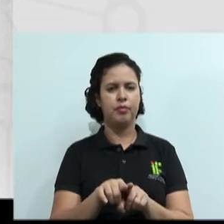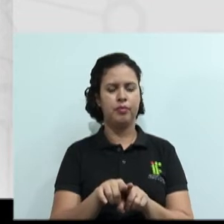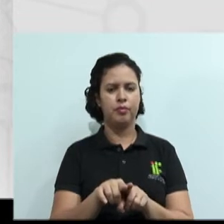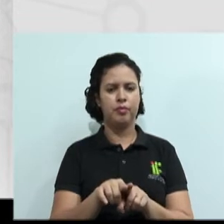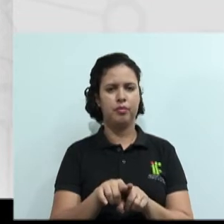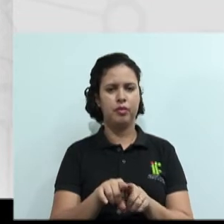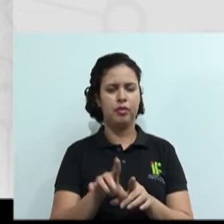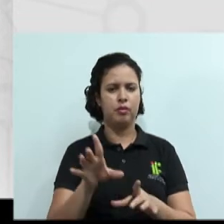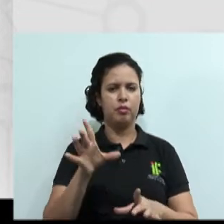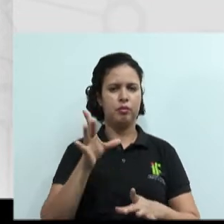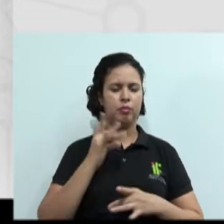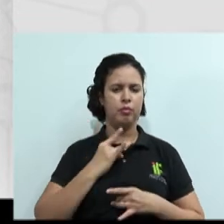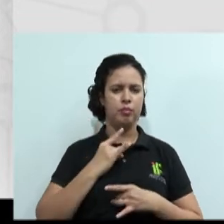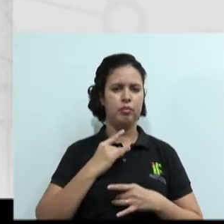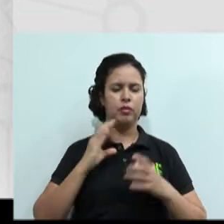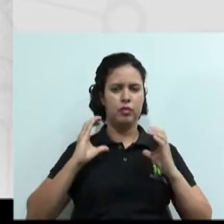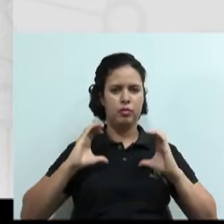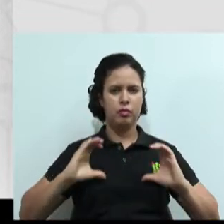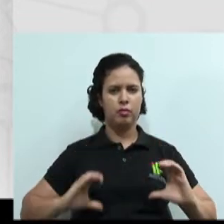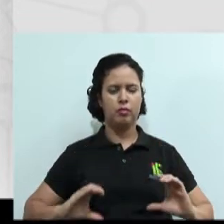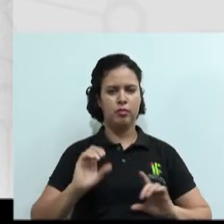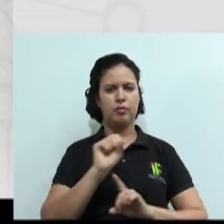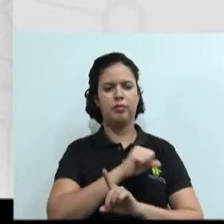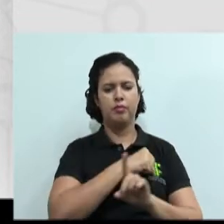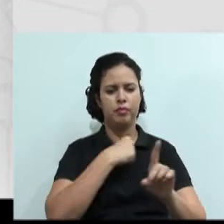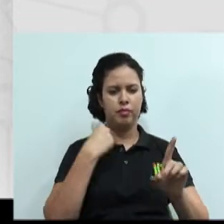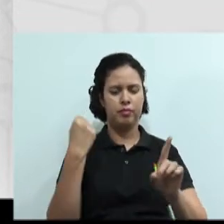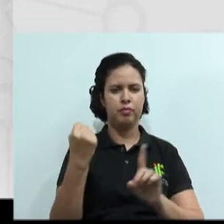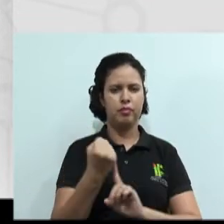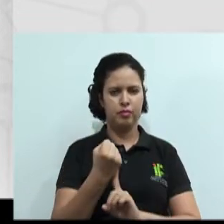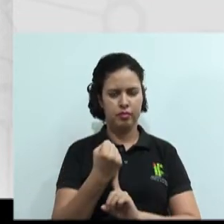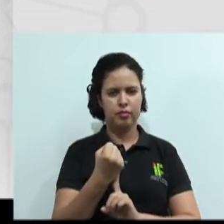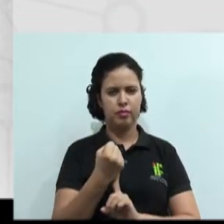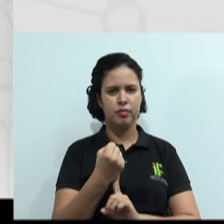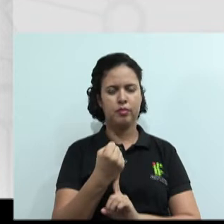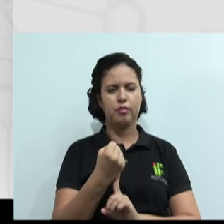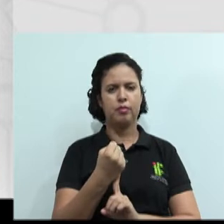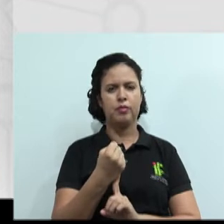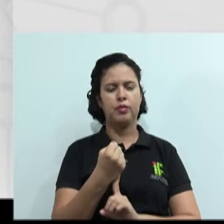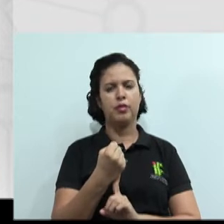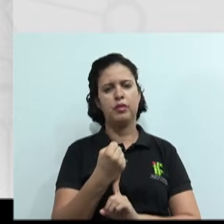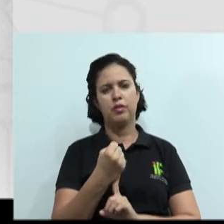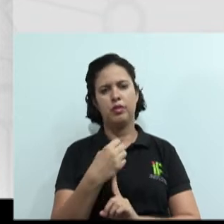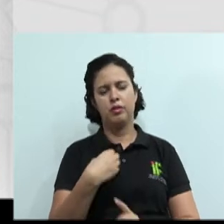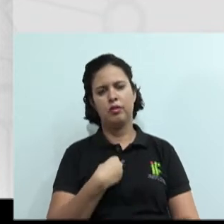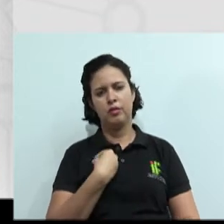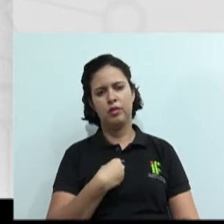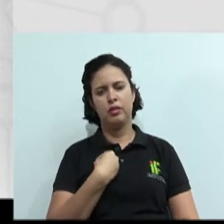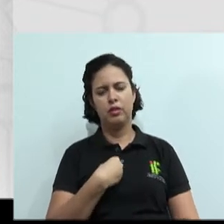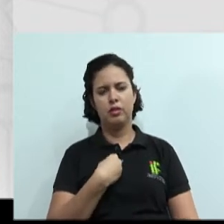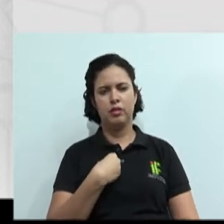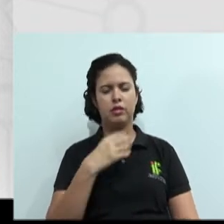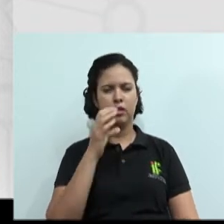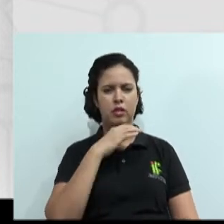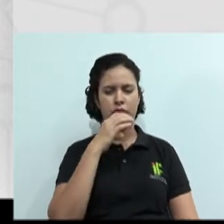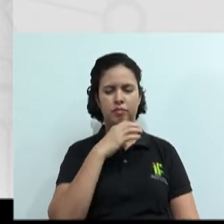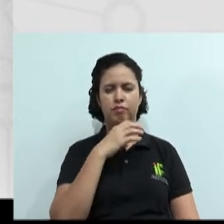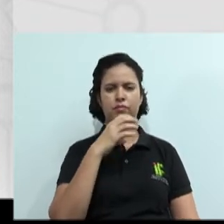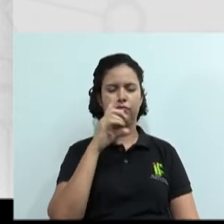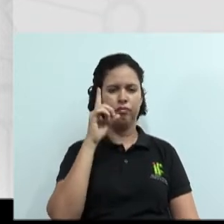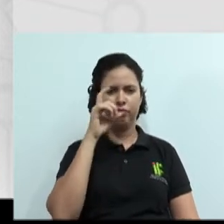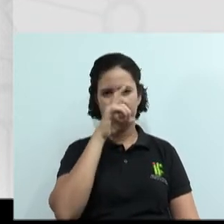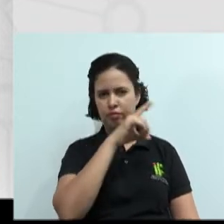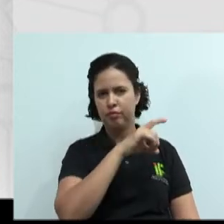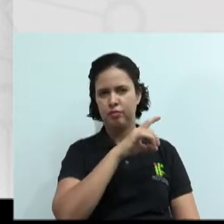nosso comportamento social, que nem o percebemos às vezes, né? A vida corrida, cotidiano, escola, trabalho, isso, aquilo,